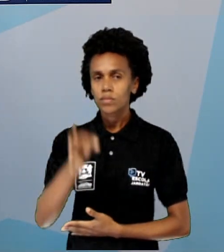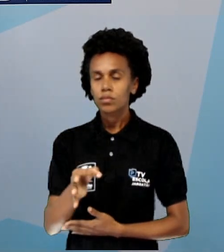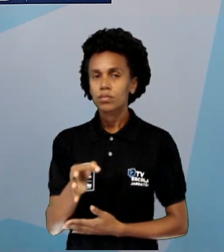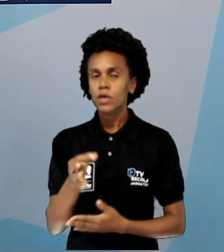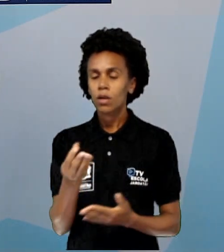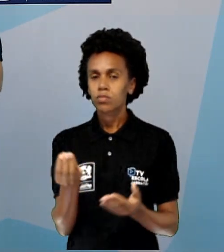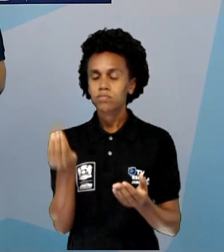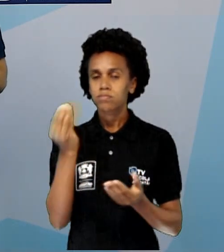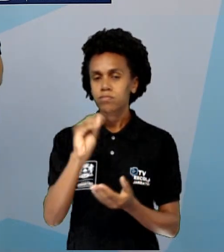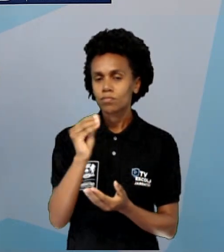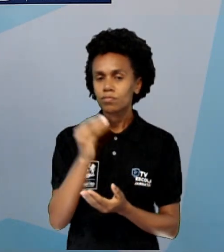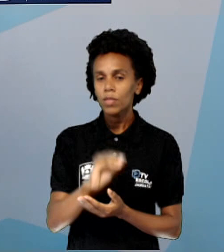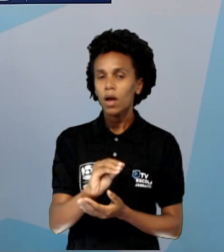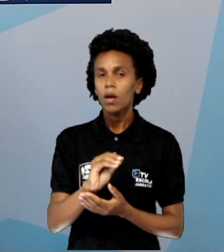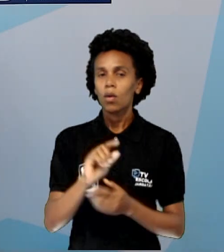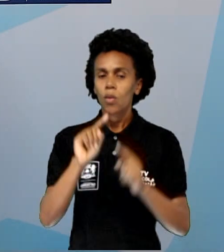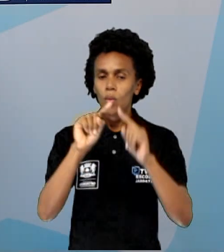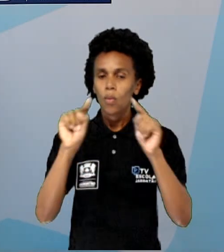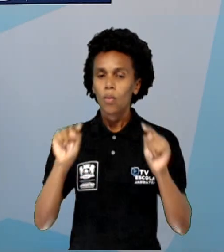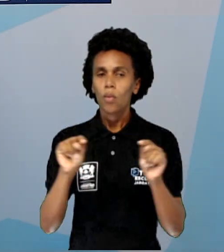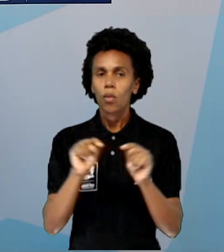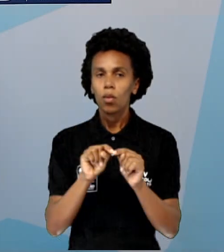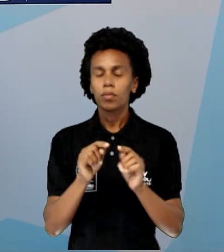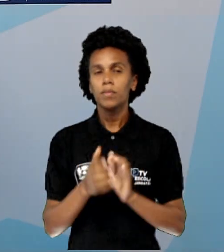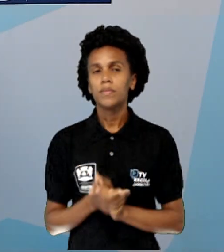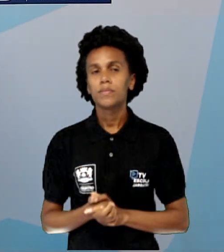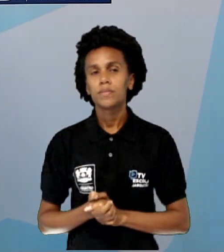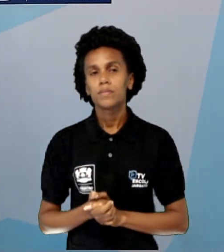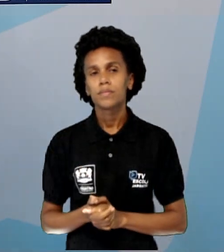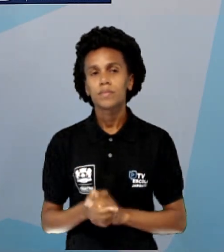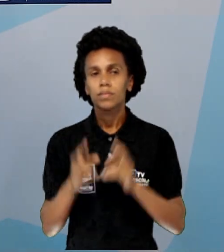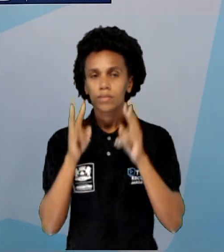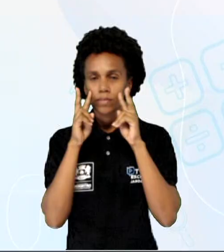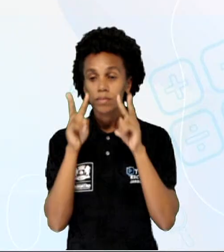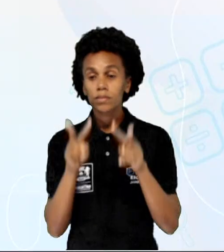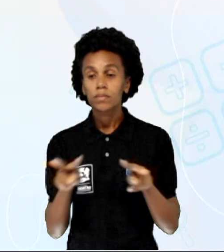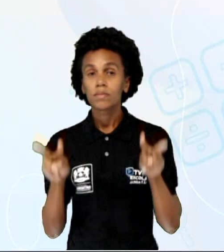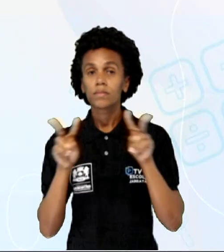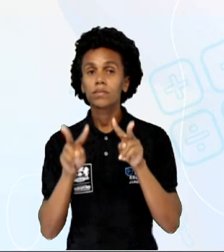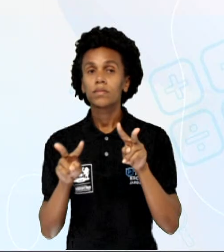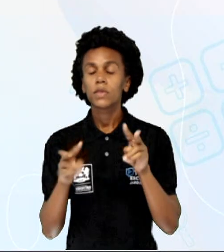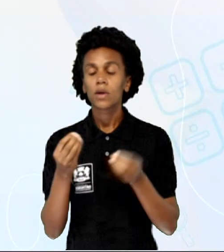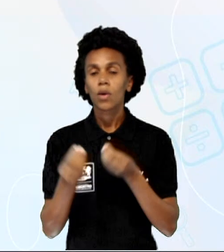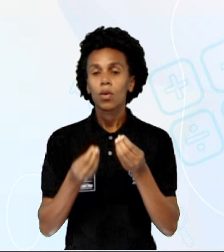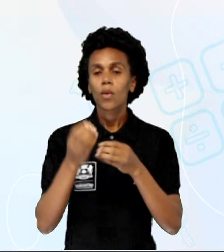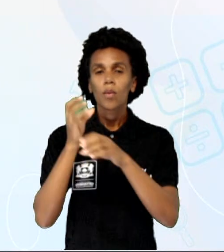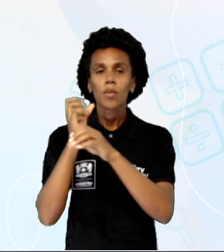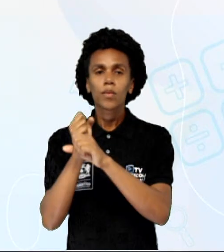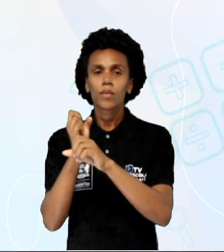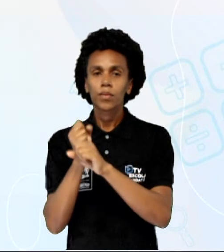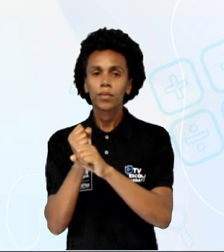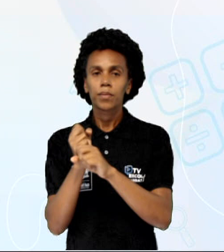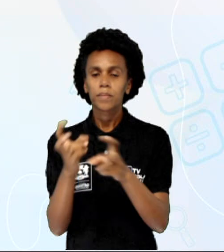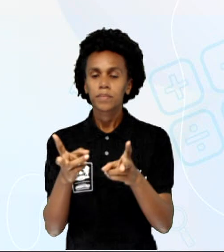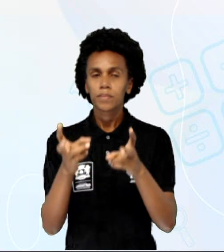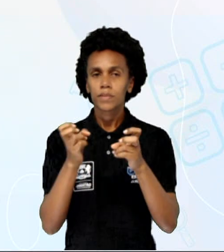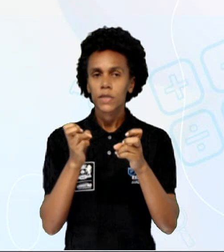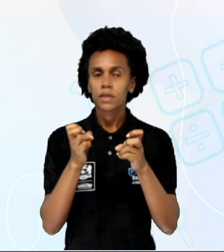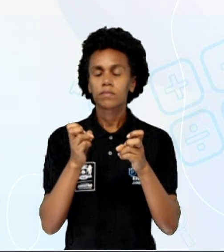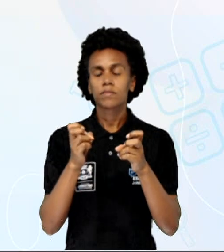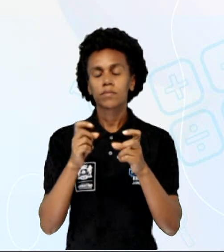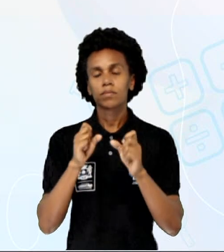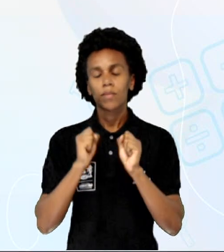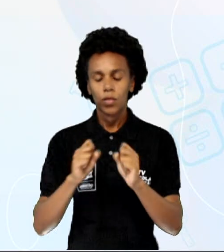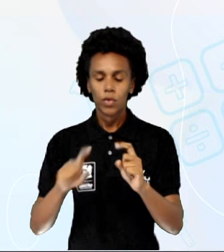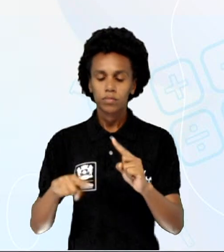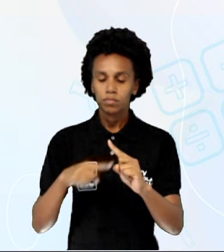de cada um desses quadradinhos que tá aí, solto. Observa como tá essa continha. Perceba que a gente pode fazer a multiplicação